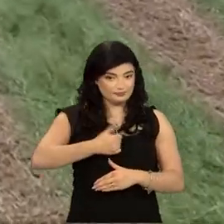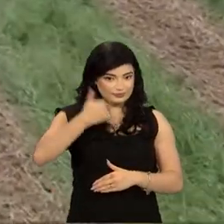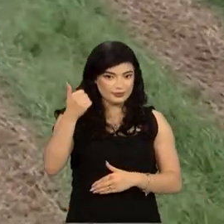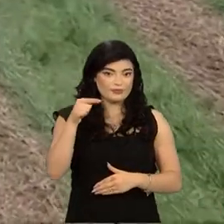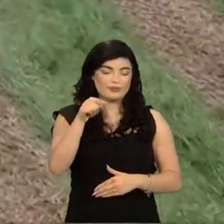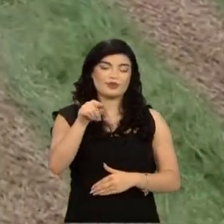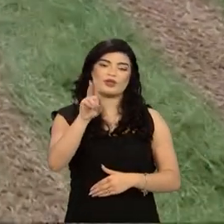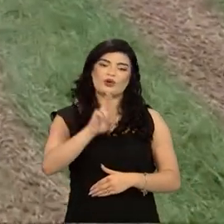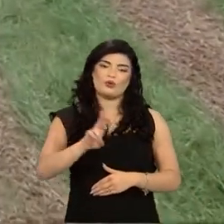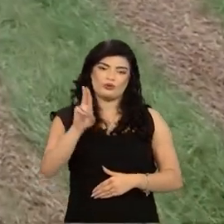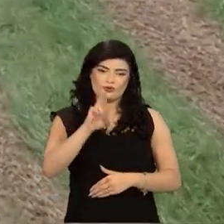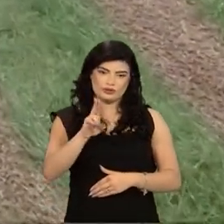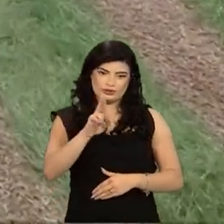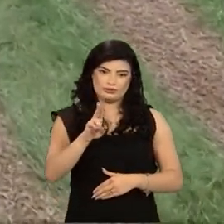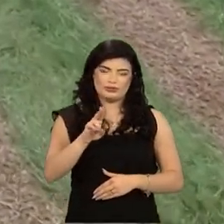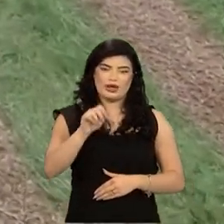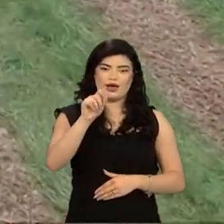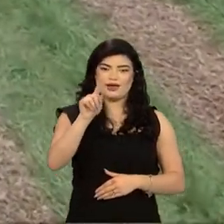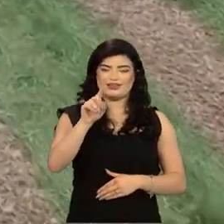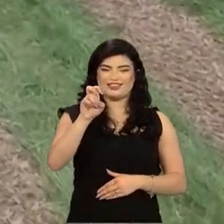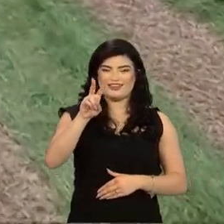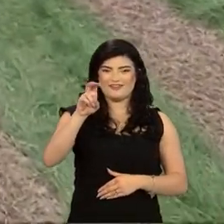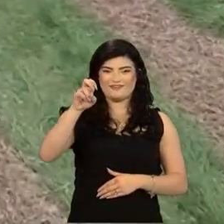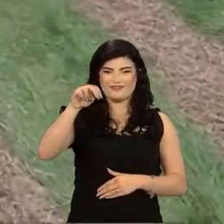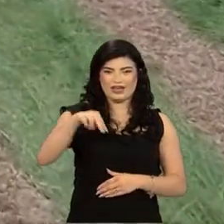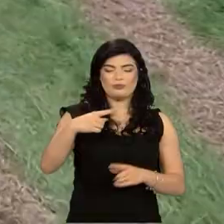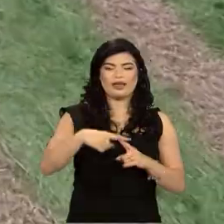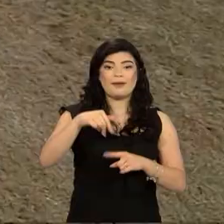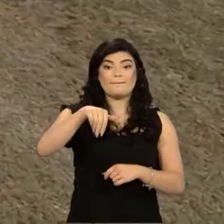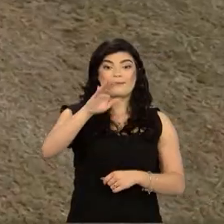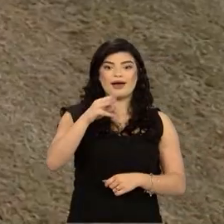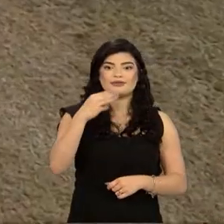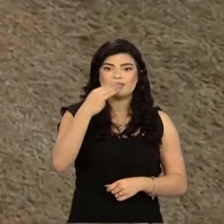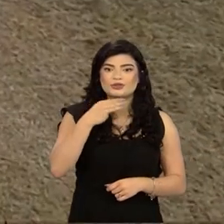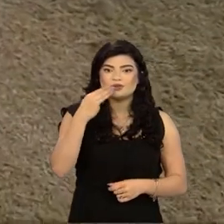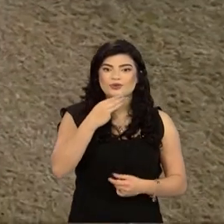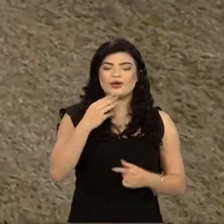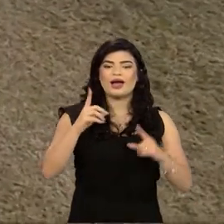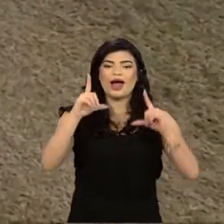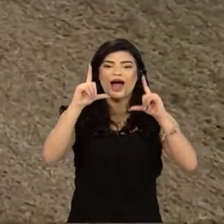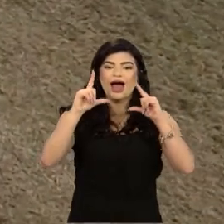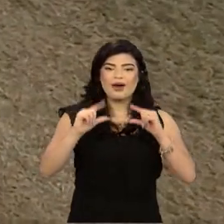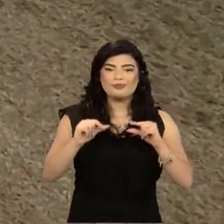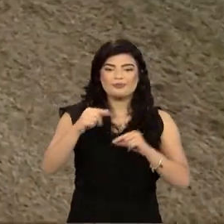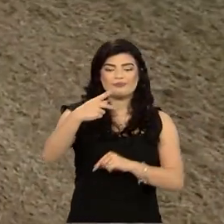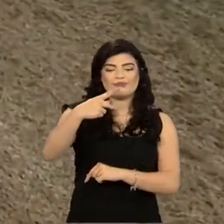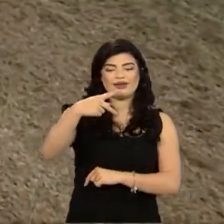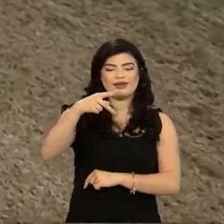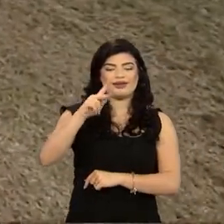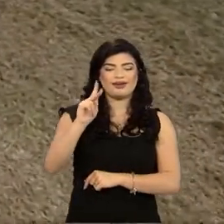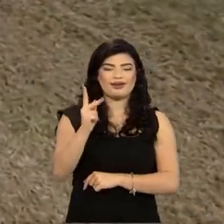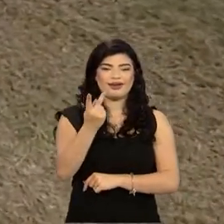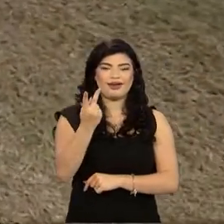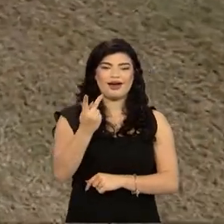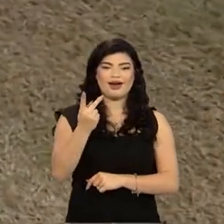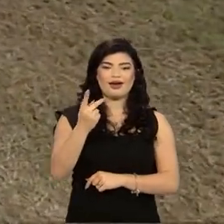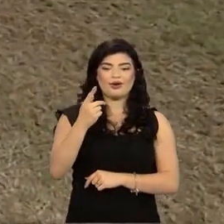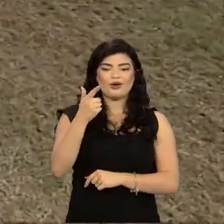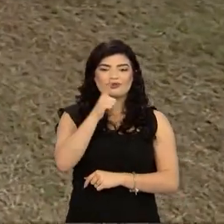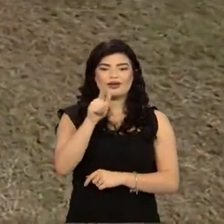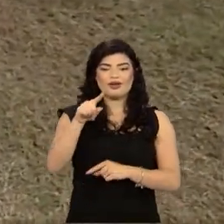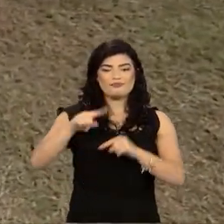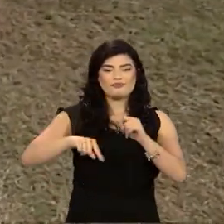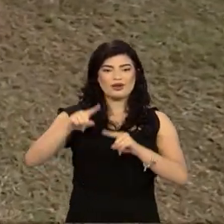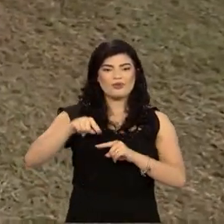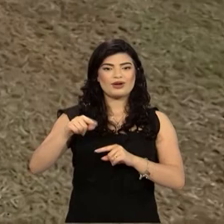o azevem, porque o azevem tem mais açúcar, ele consegue baixar o pH, transforma o material em uma coisa mais segura,